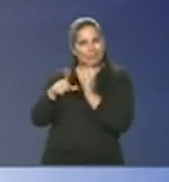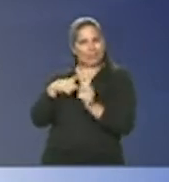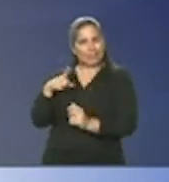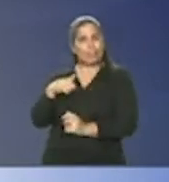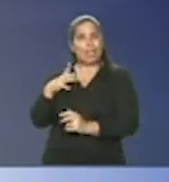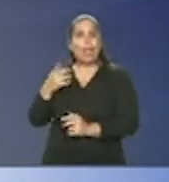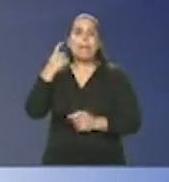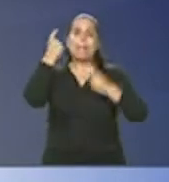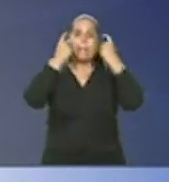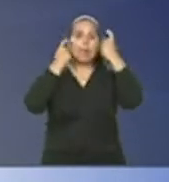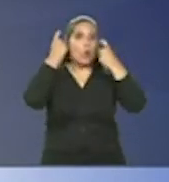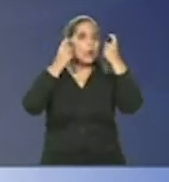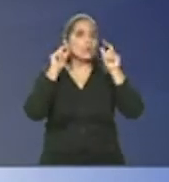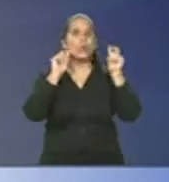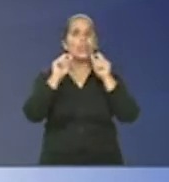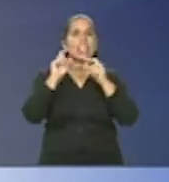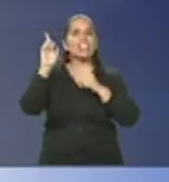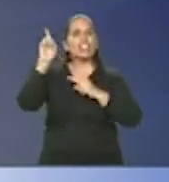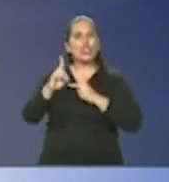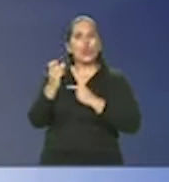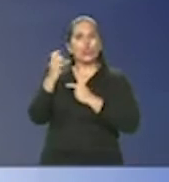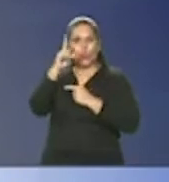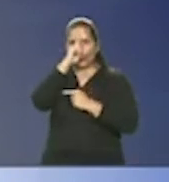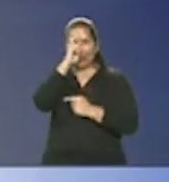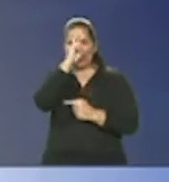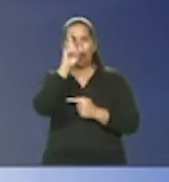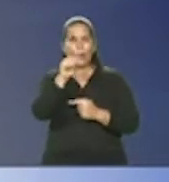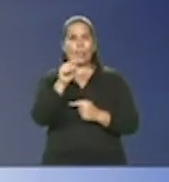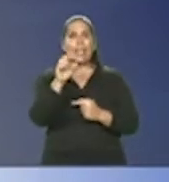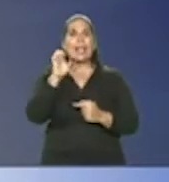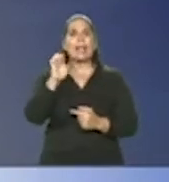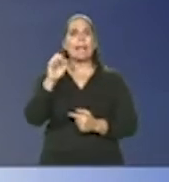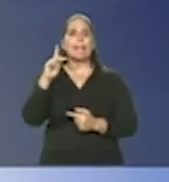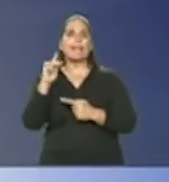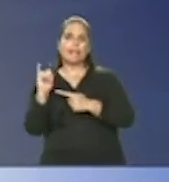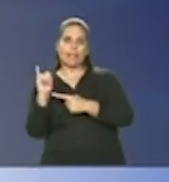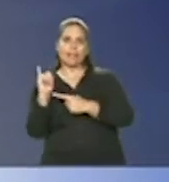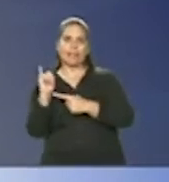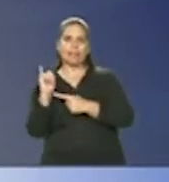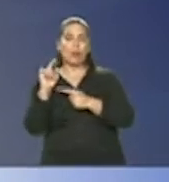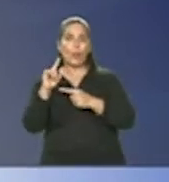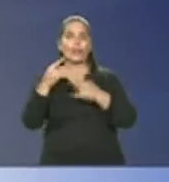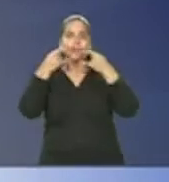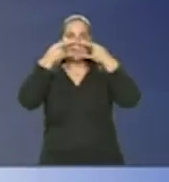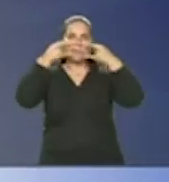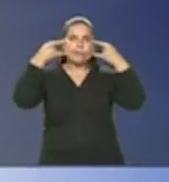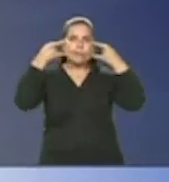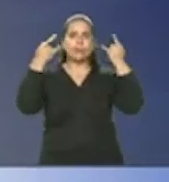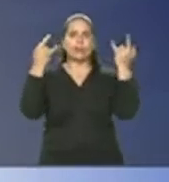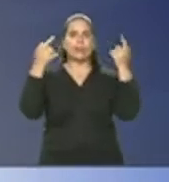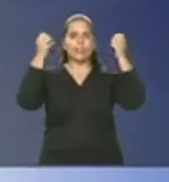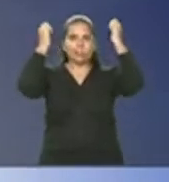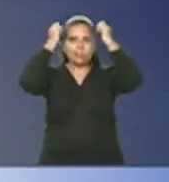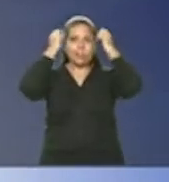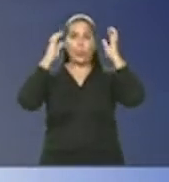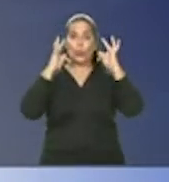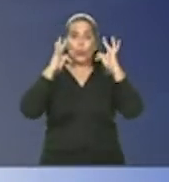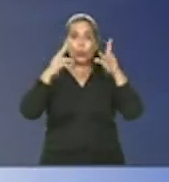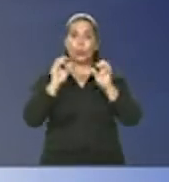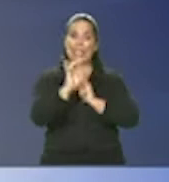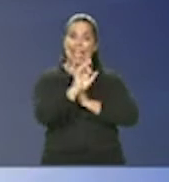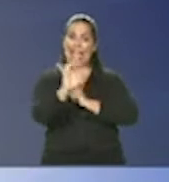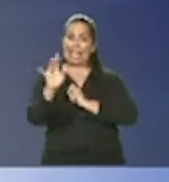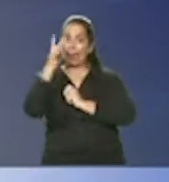preocupação dos nossos diretores de hospitais foi com EPI que são os equipamentos de proteção individual